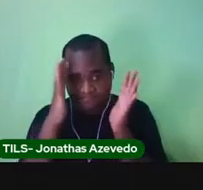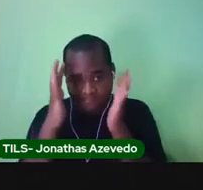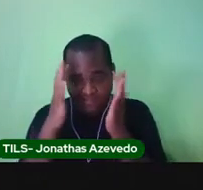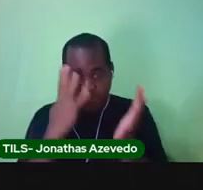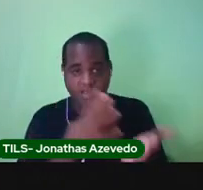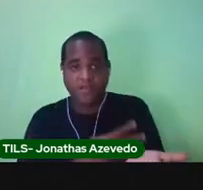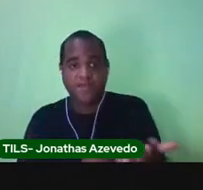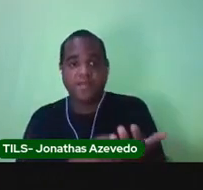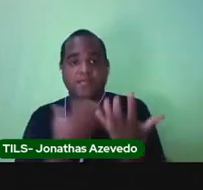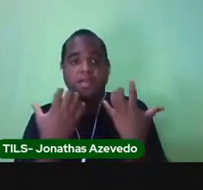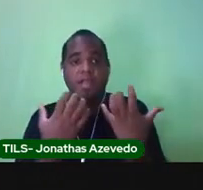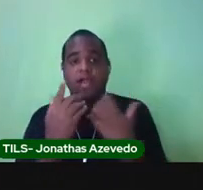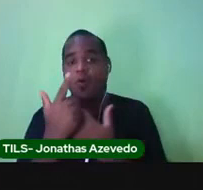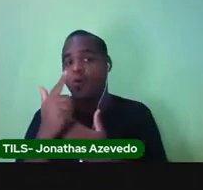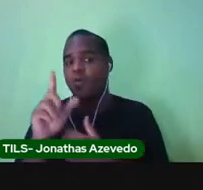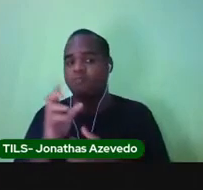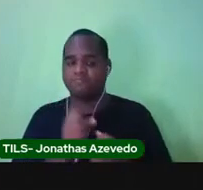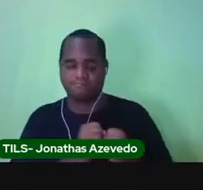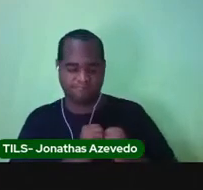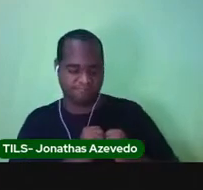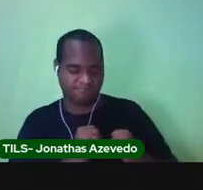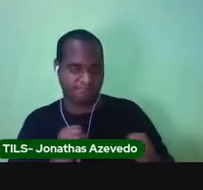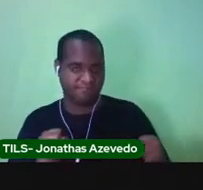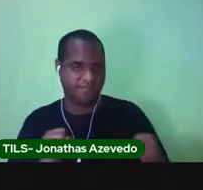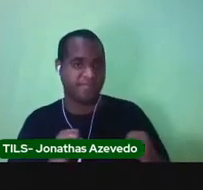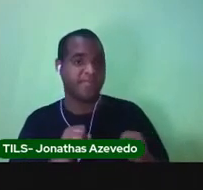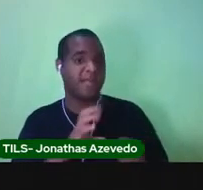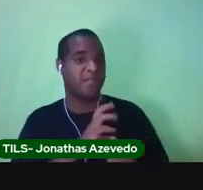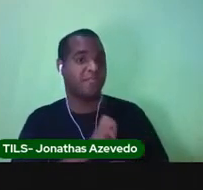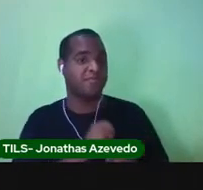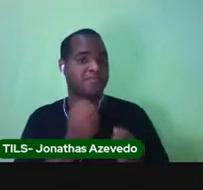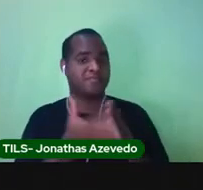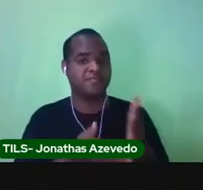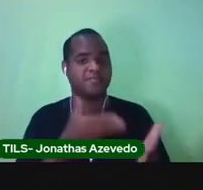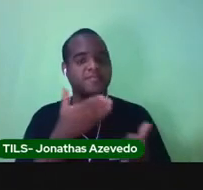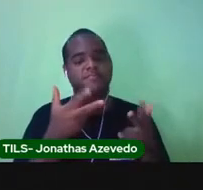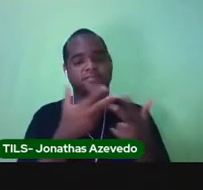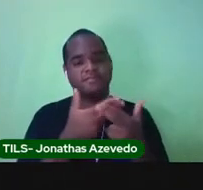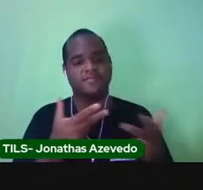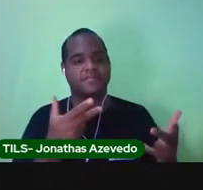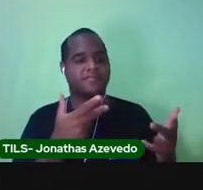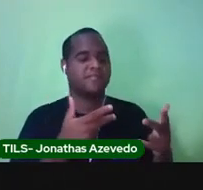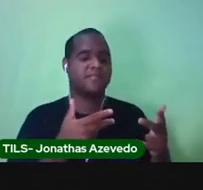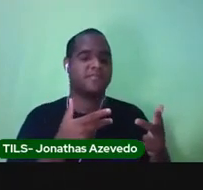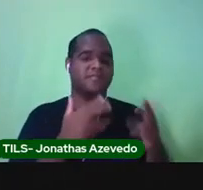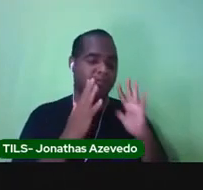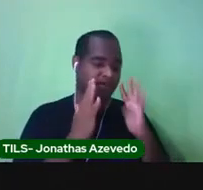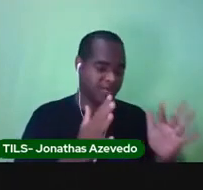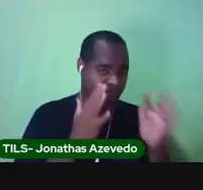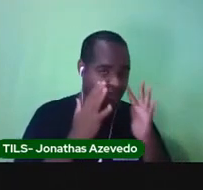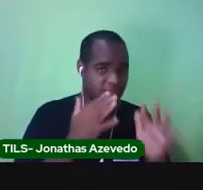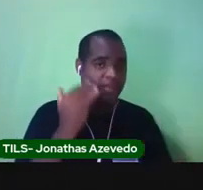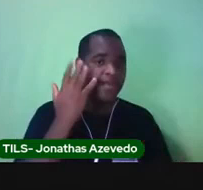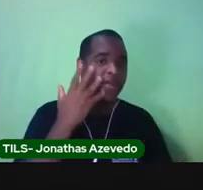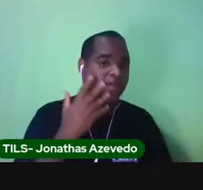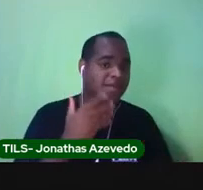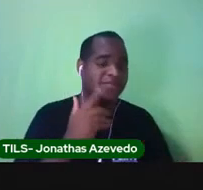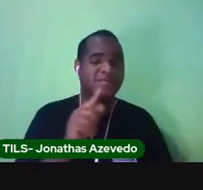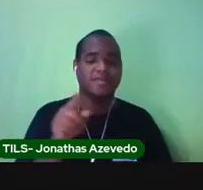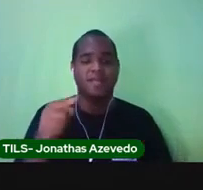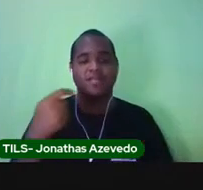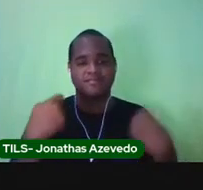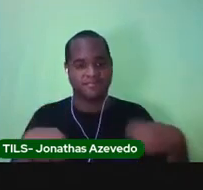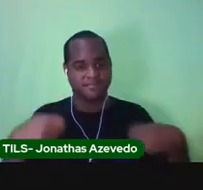e tirar do seu coração todo o amor que tem lá dentro, e dá para uma criança que realmente